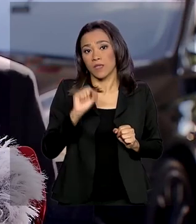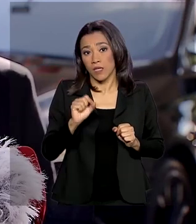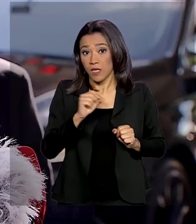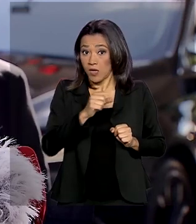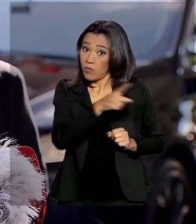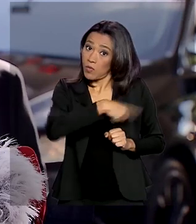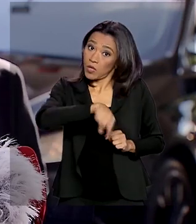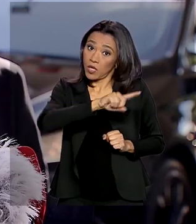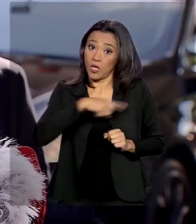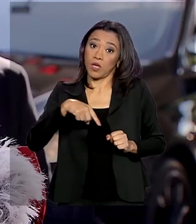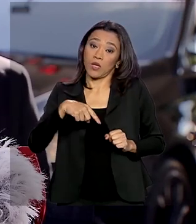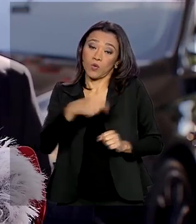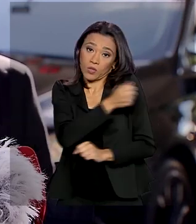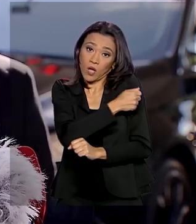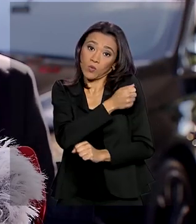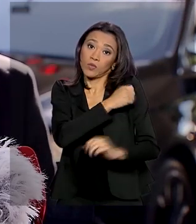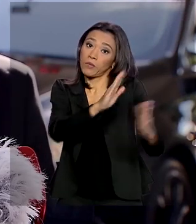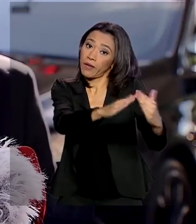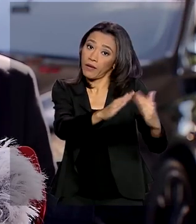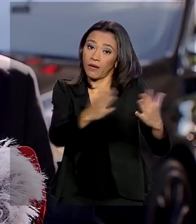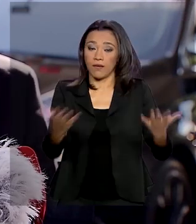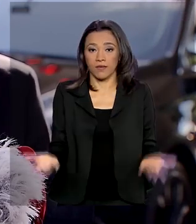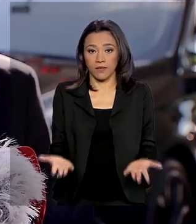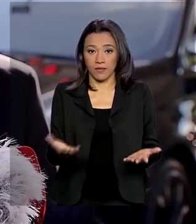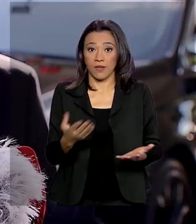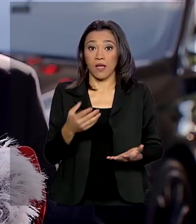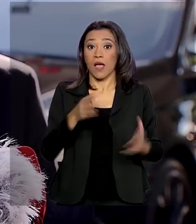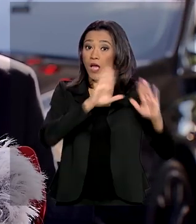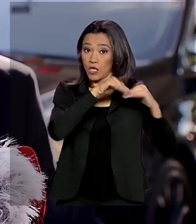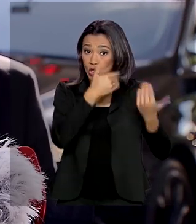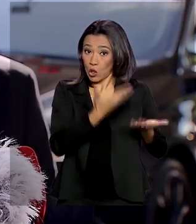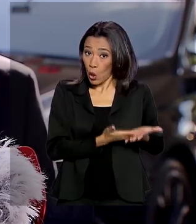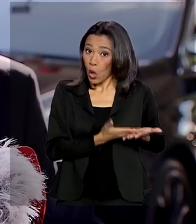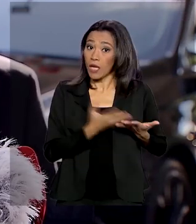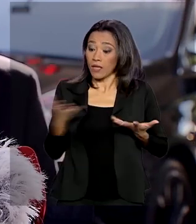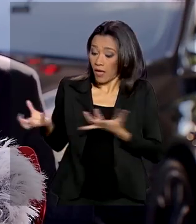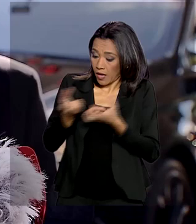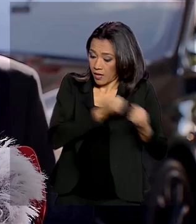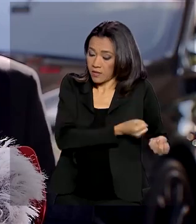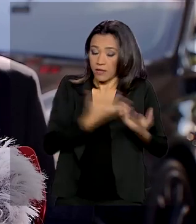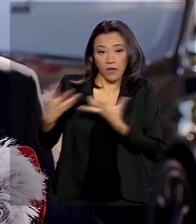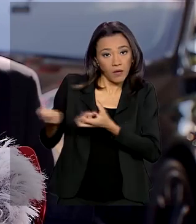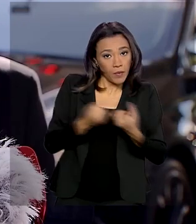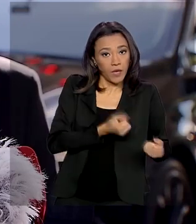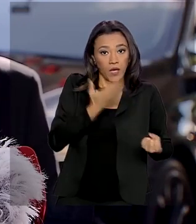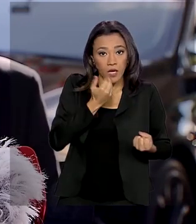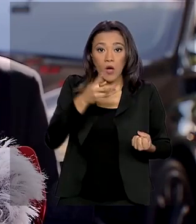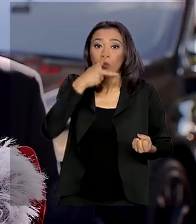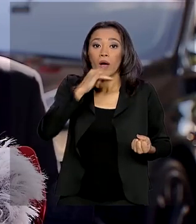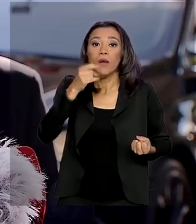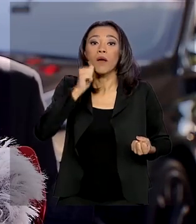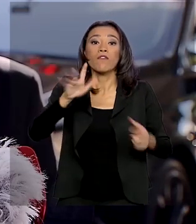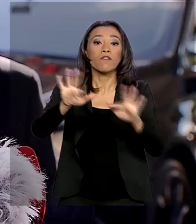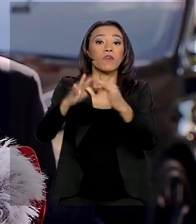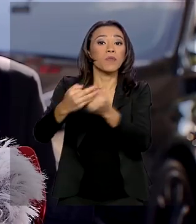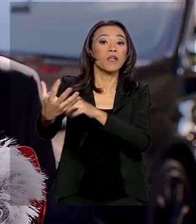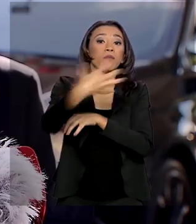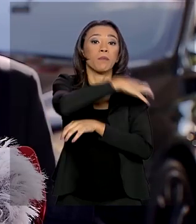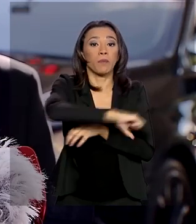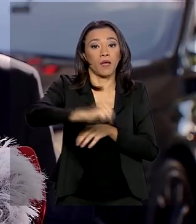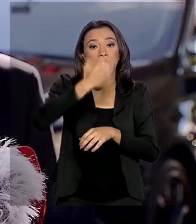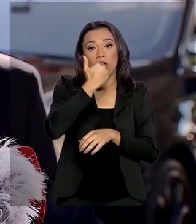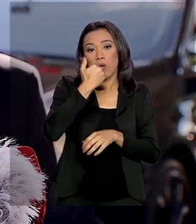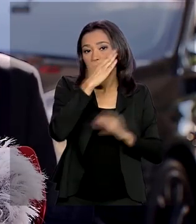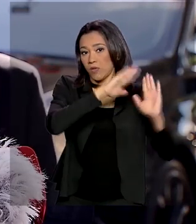alunos estão em casa, as escolas estão recebendo e nós estamos ou entregando nas casas ou os pais vão buscar alimentação na escola. A está fazendo o todo